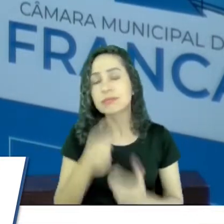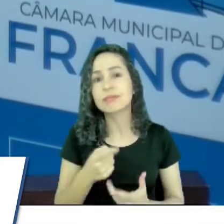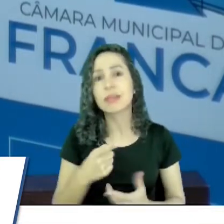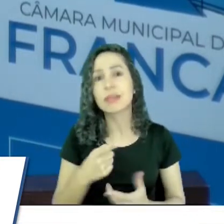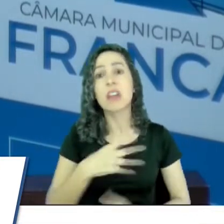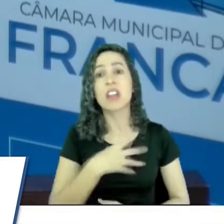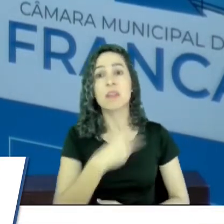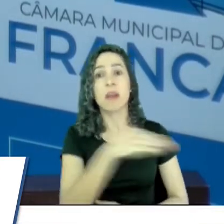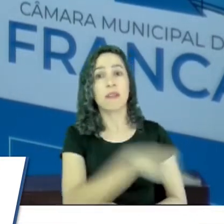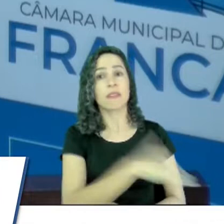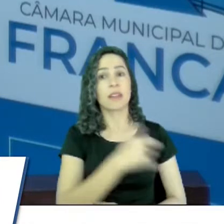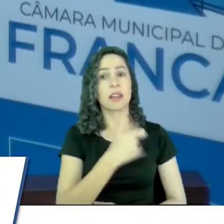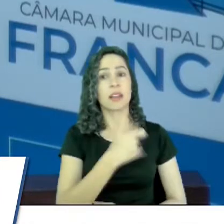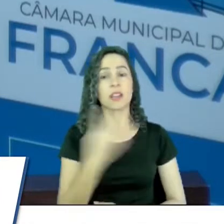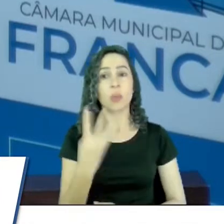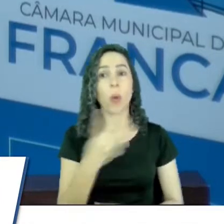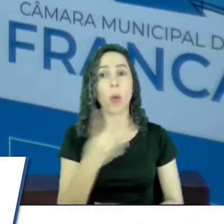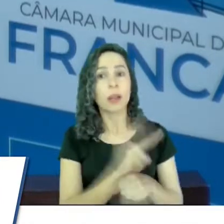anos para cuidar.